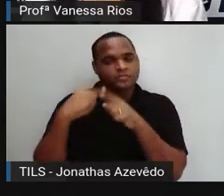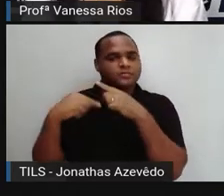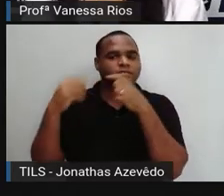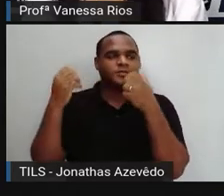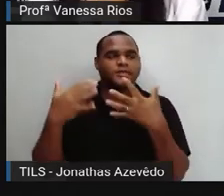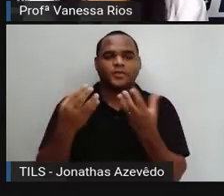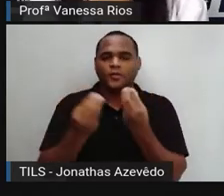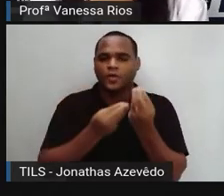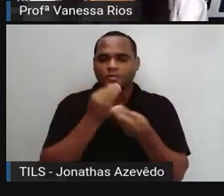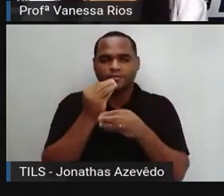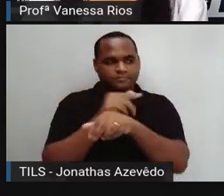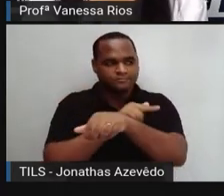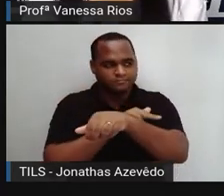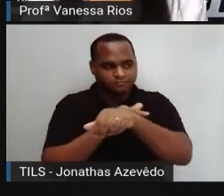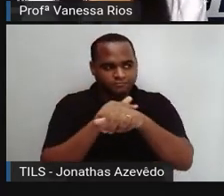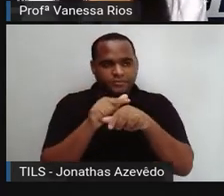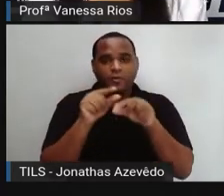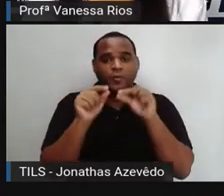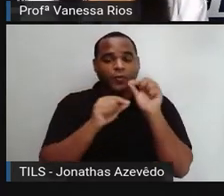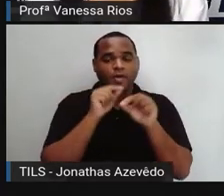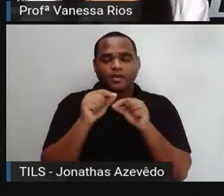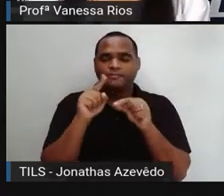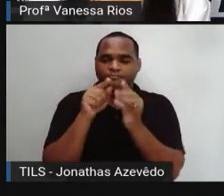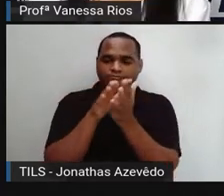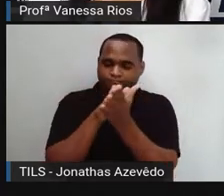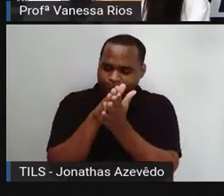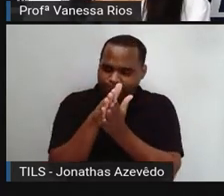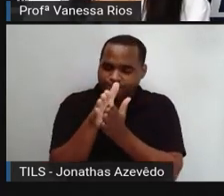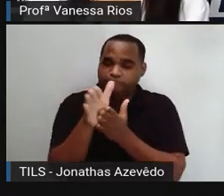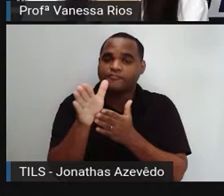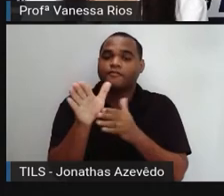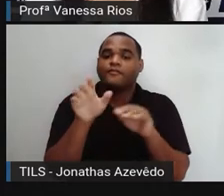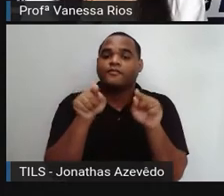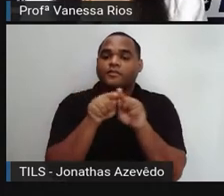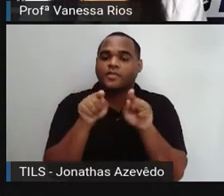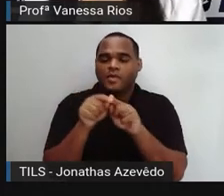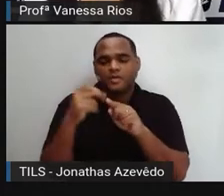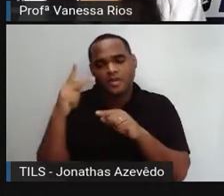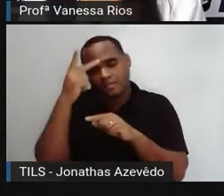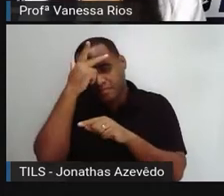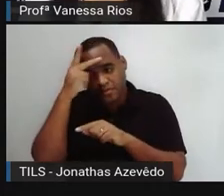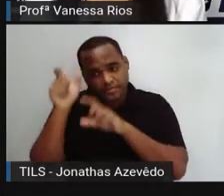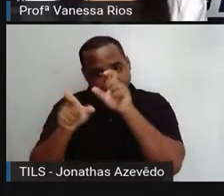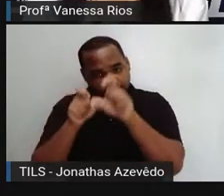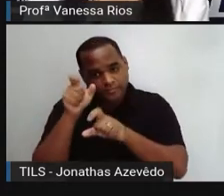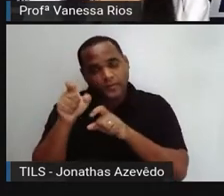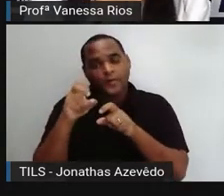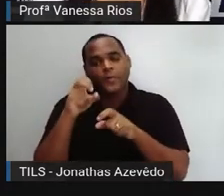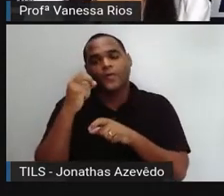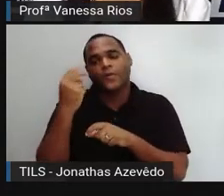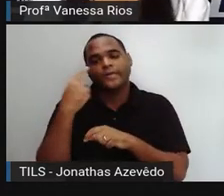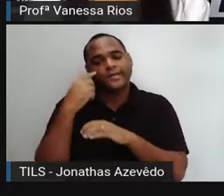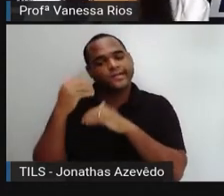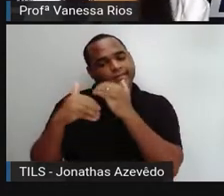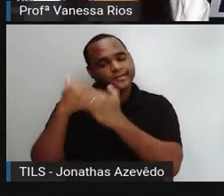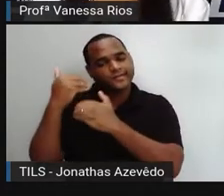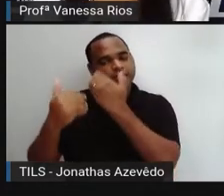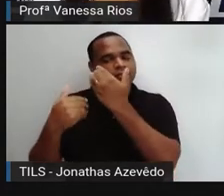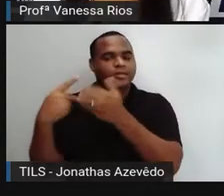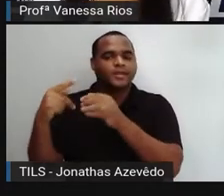do comportamento impresso nos atores, ou nos objetos, ou naquilo que está